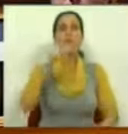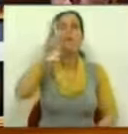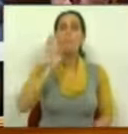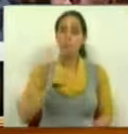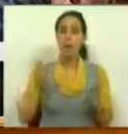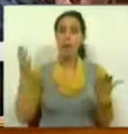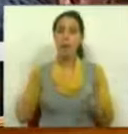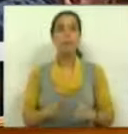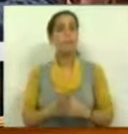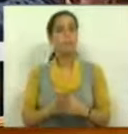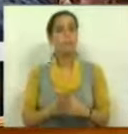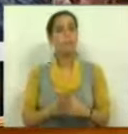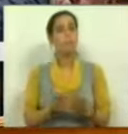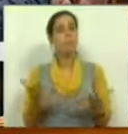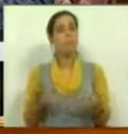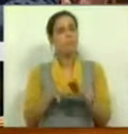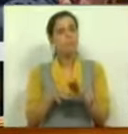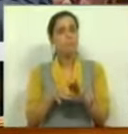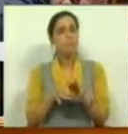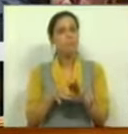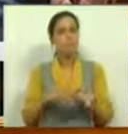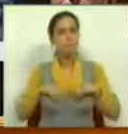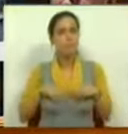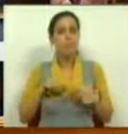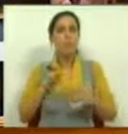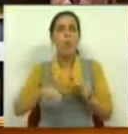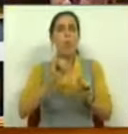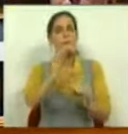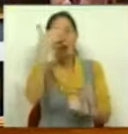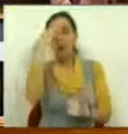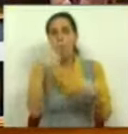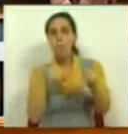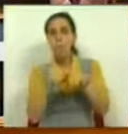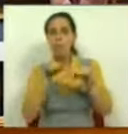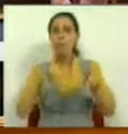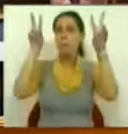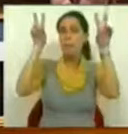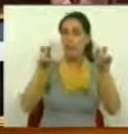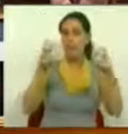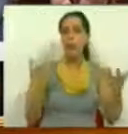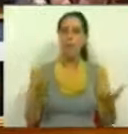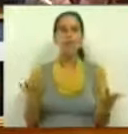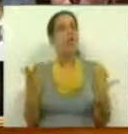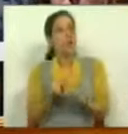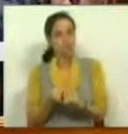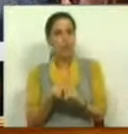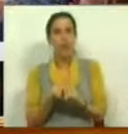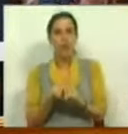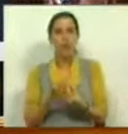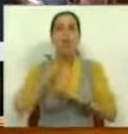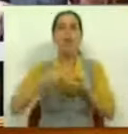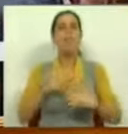do Partido Socialista por alinharem aquele que é o seu comportamento político nesta matéria e se juntarem